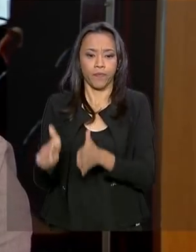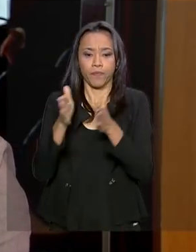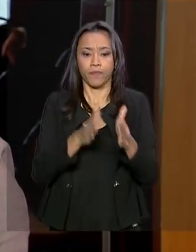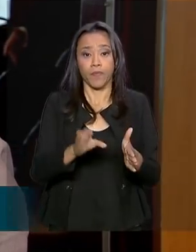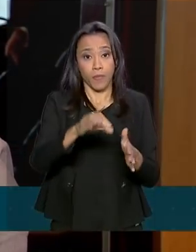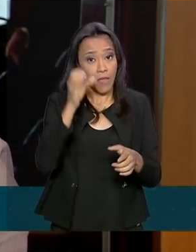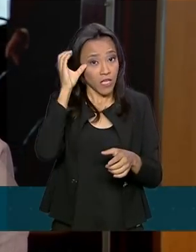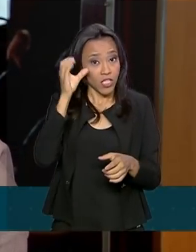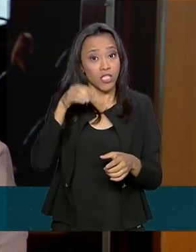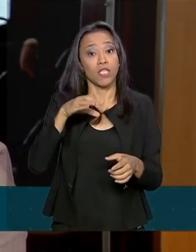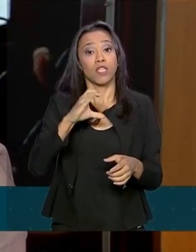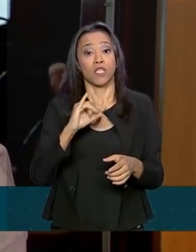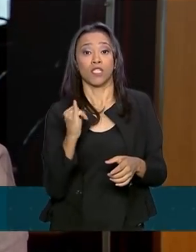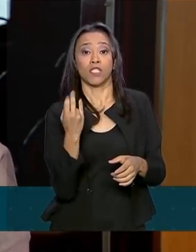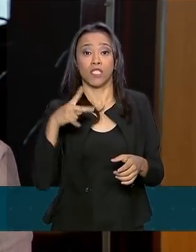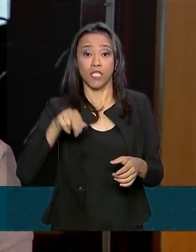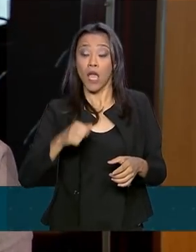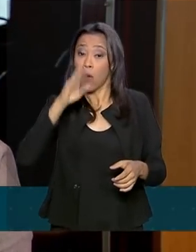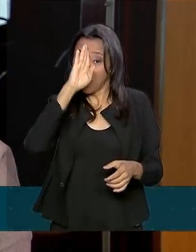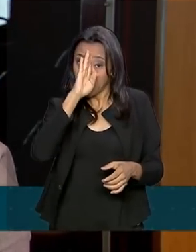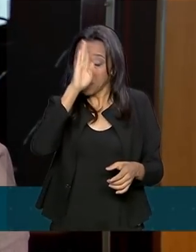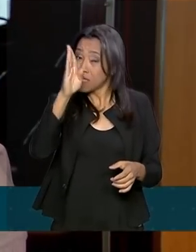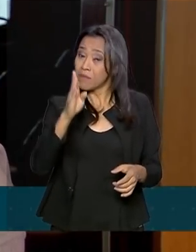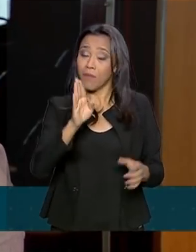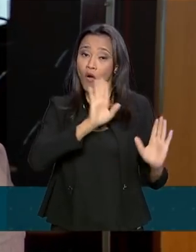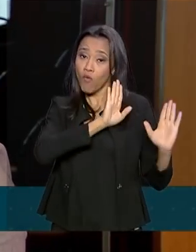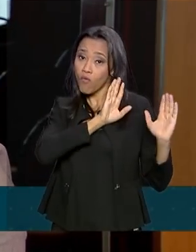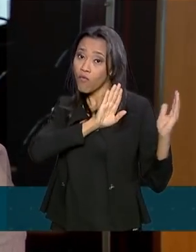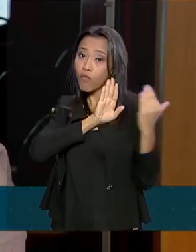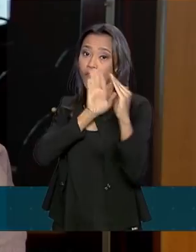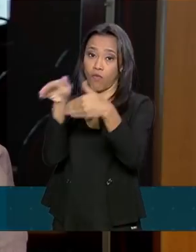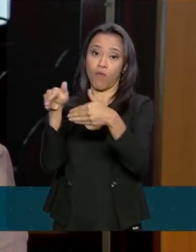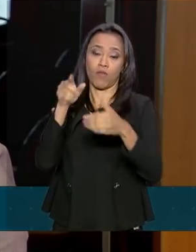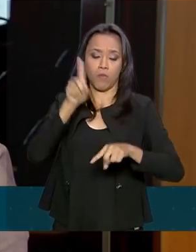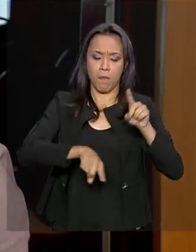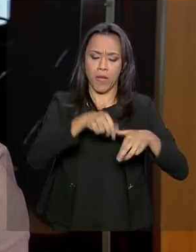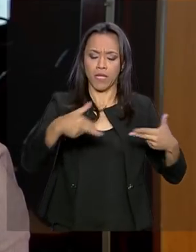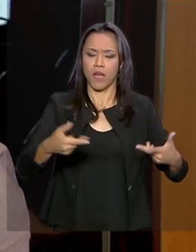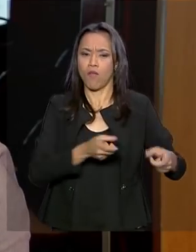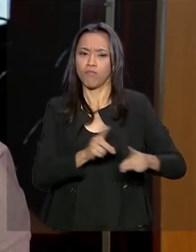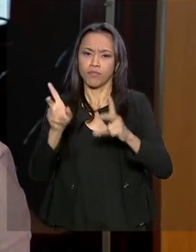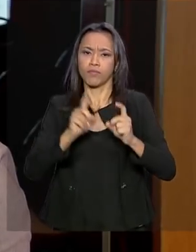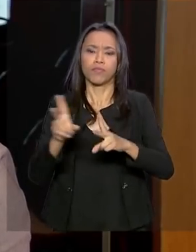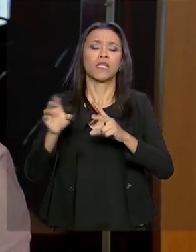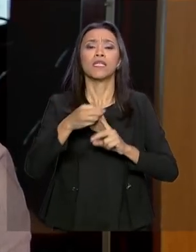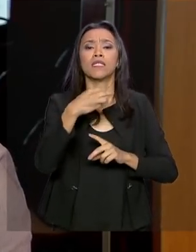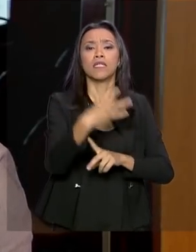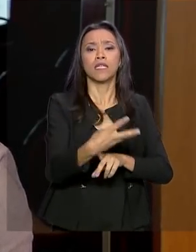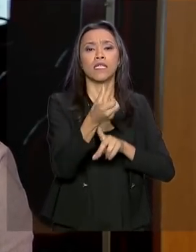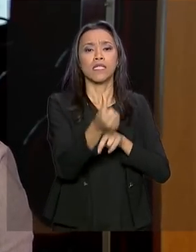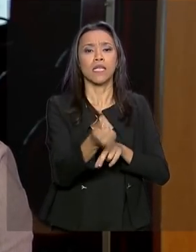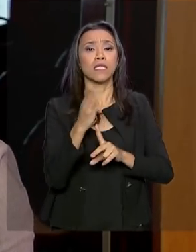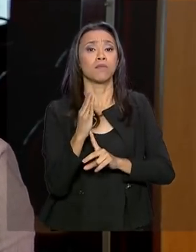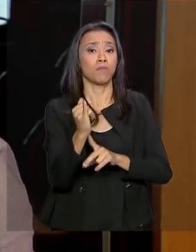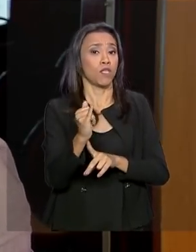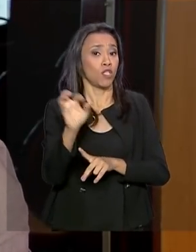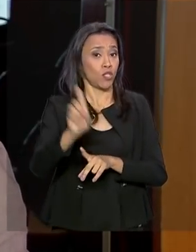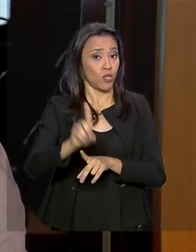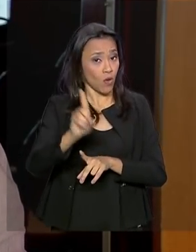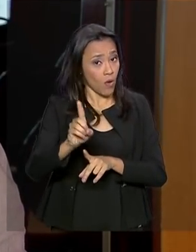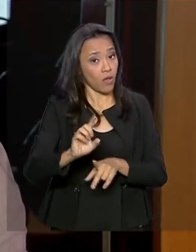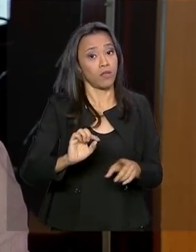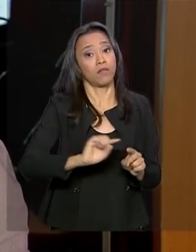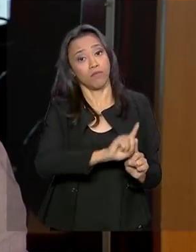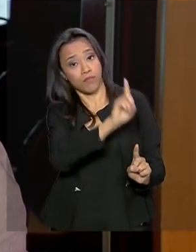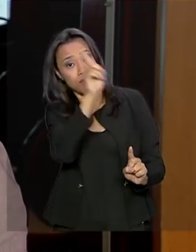destino dos produtos brasileiros. Neste ano, até julho, o Brasil exportou 36 bilhões de dólares ao país